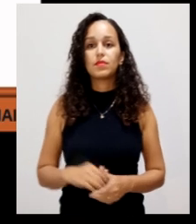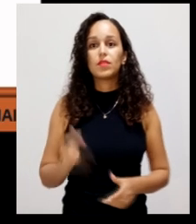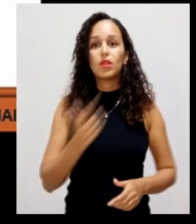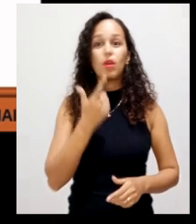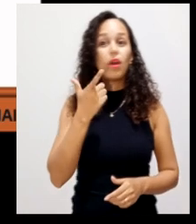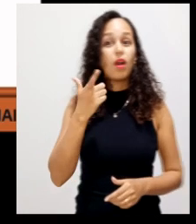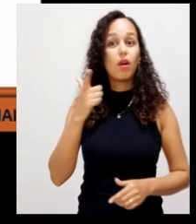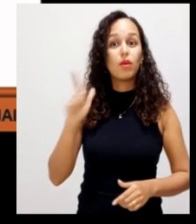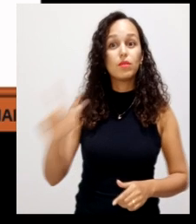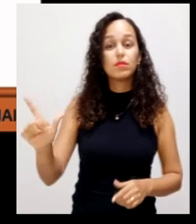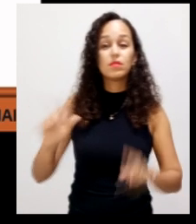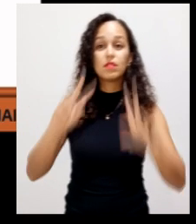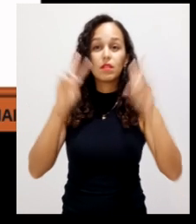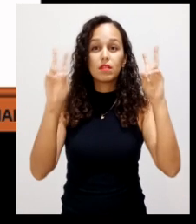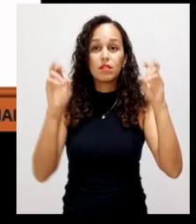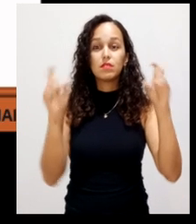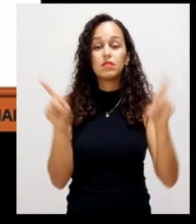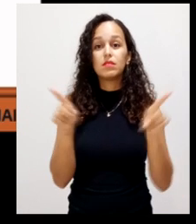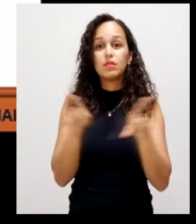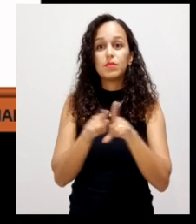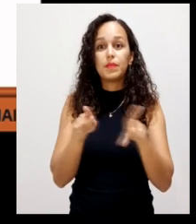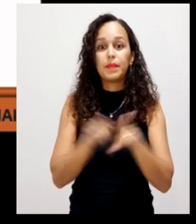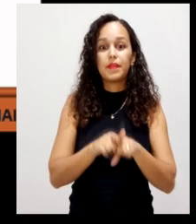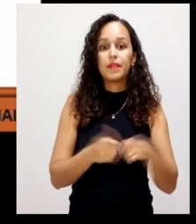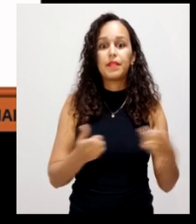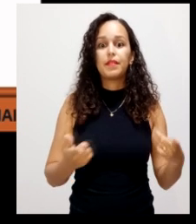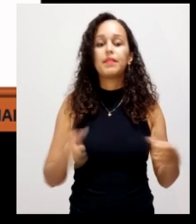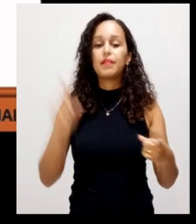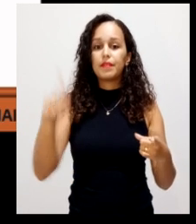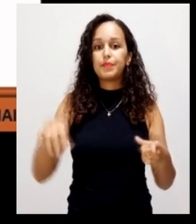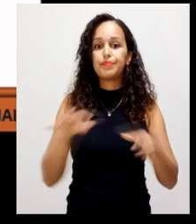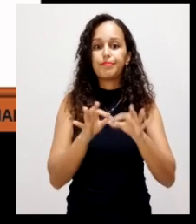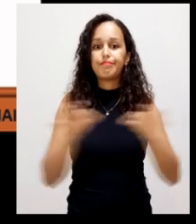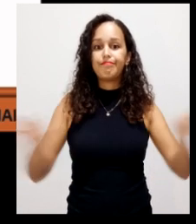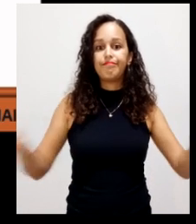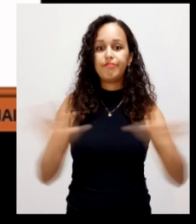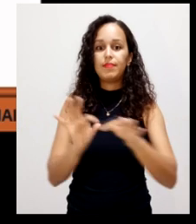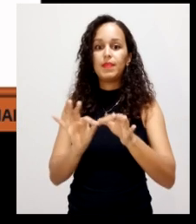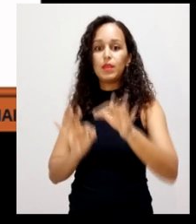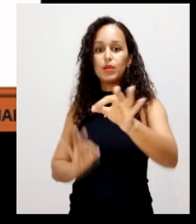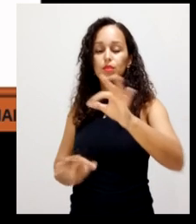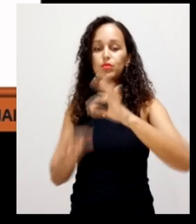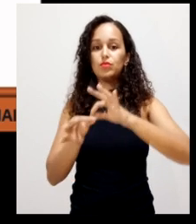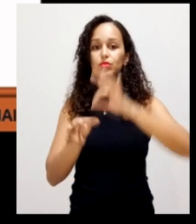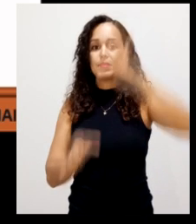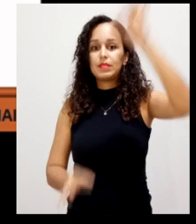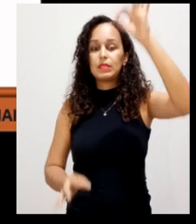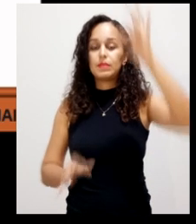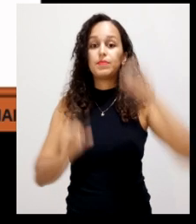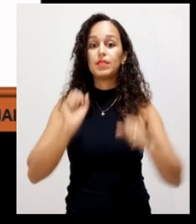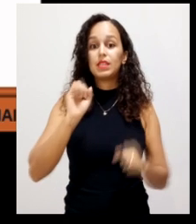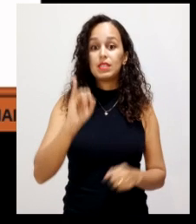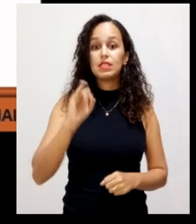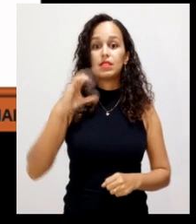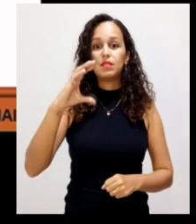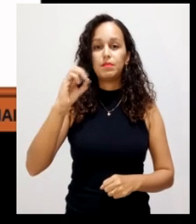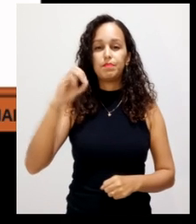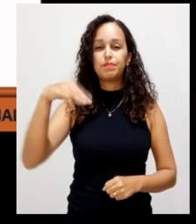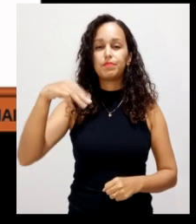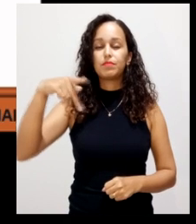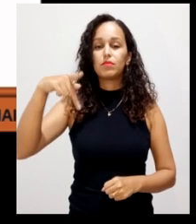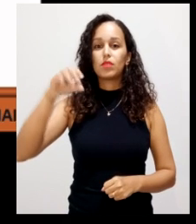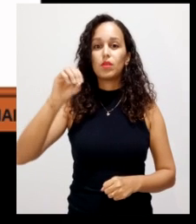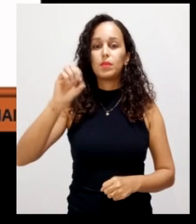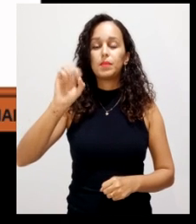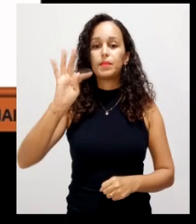Uma outra questão é a questão das dimensões da proposteira. É válido falar que composteiras de grande escala, para a produção